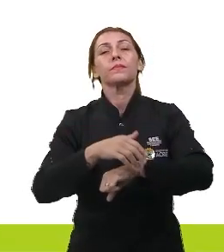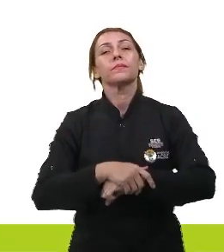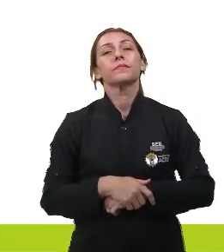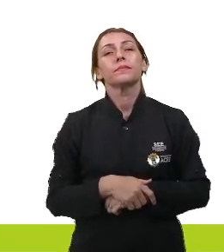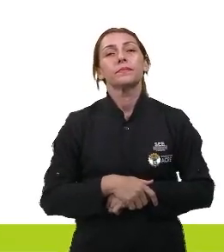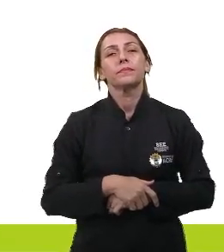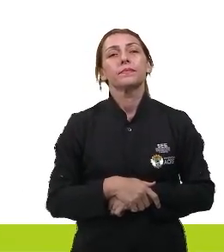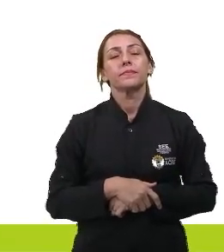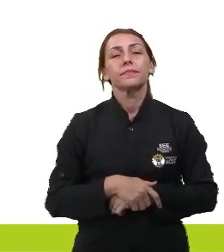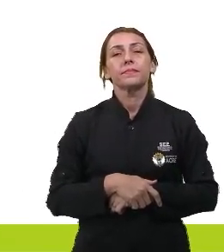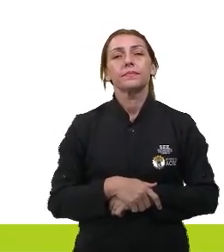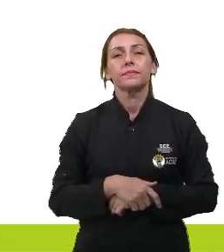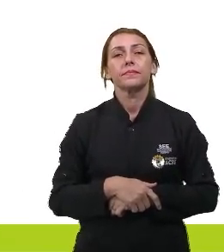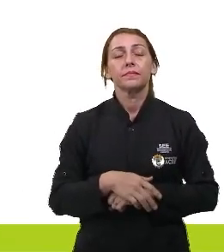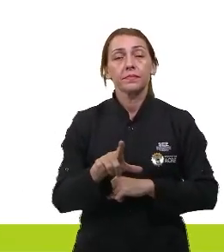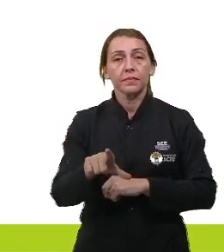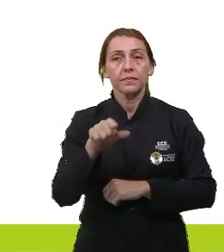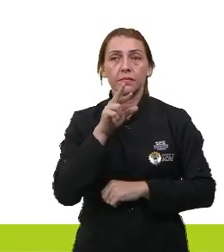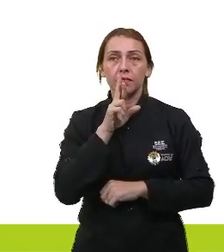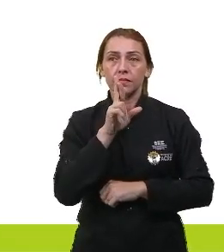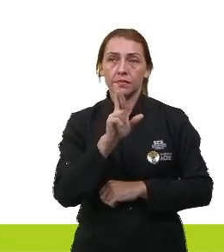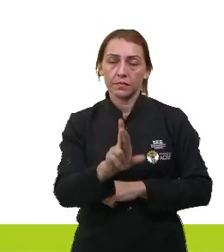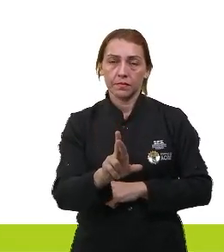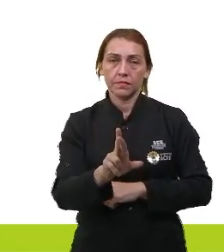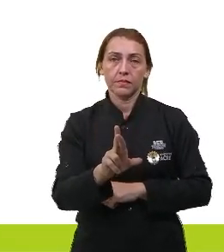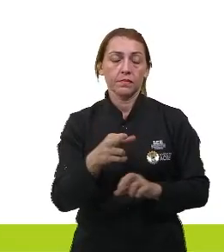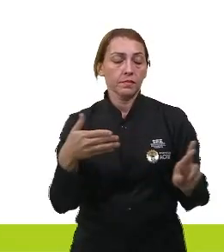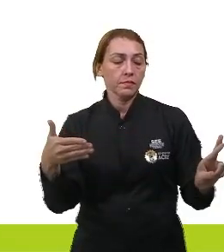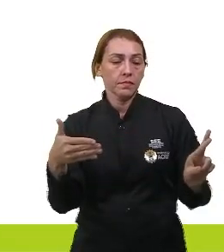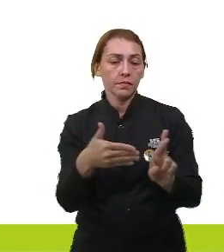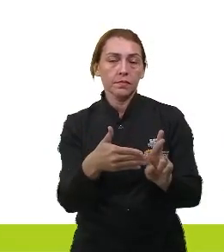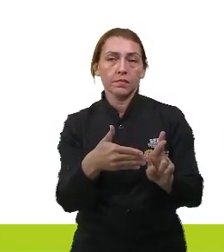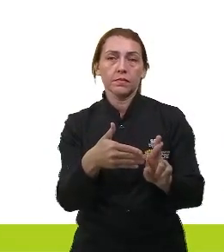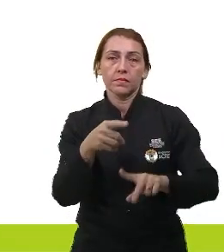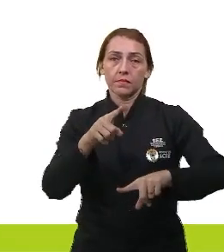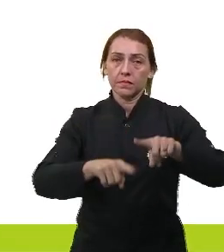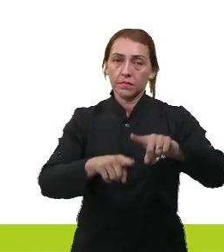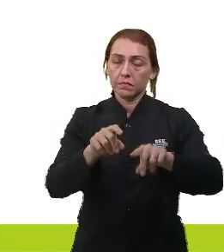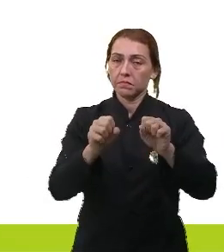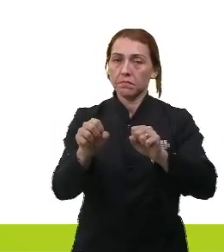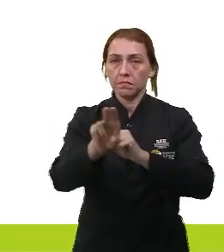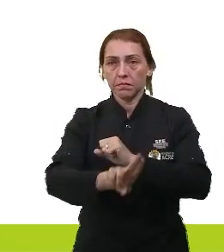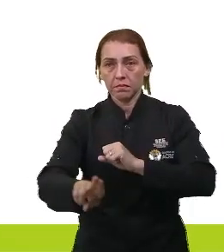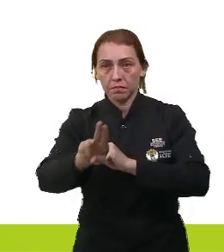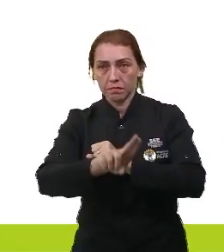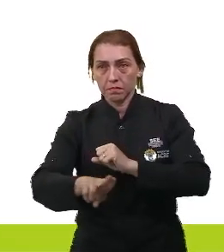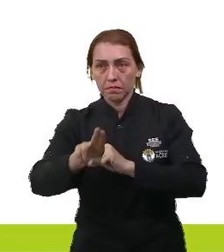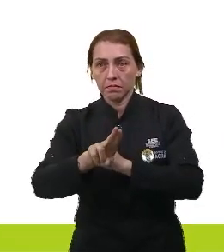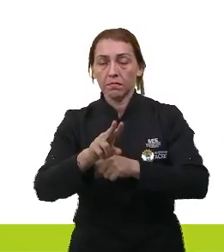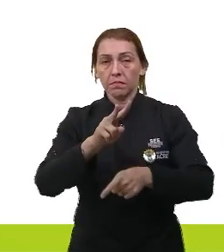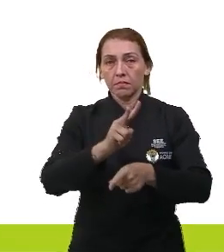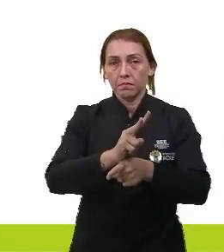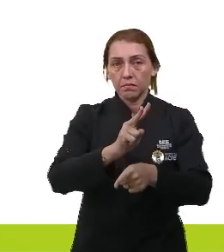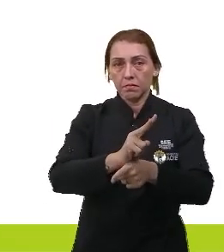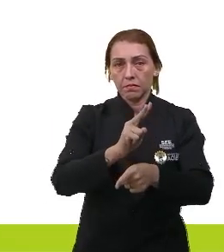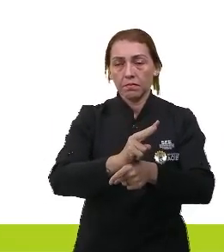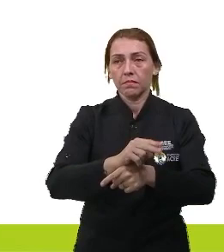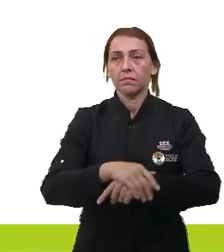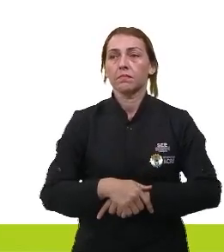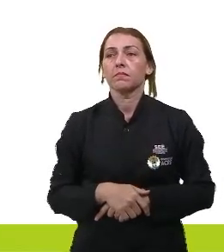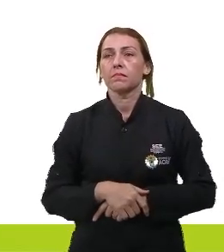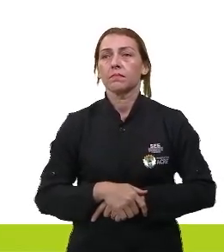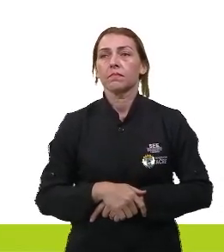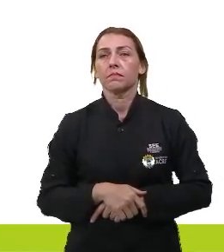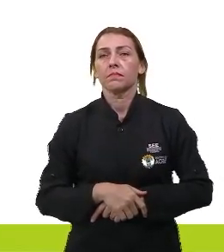ferro assinale a opção que se refere ao elemento que pode ser utilizado como protetor e